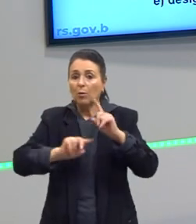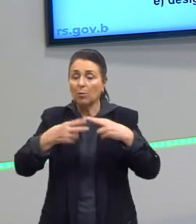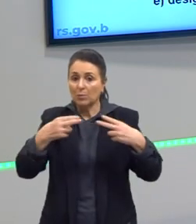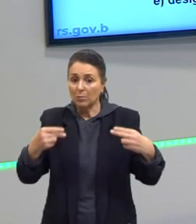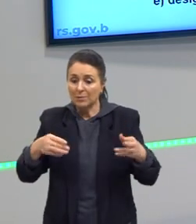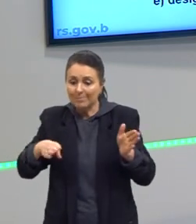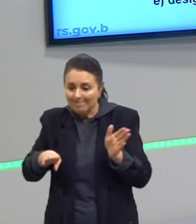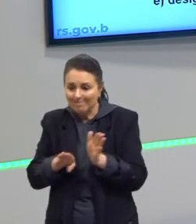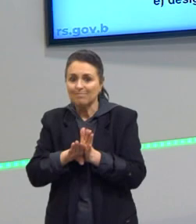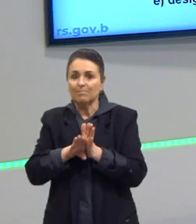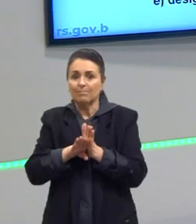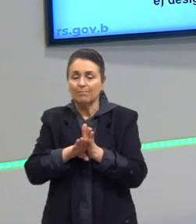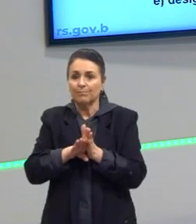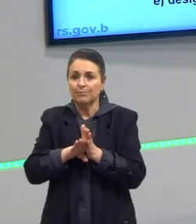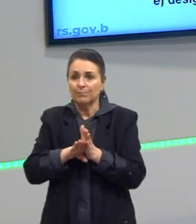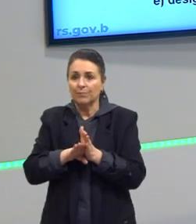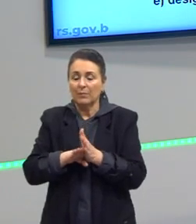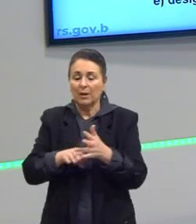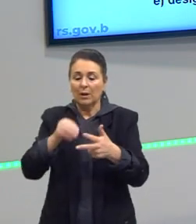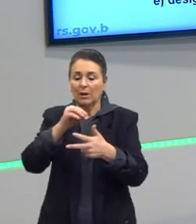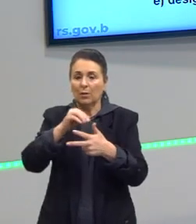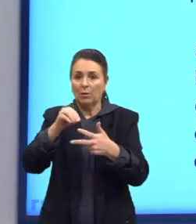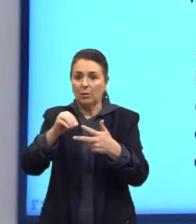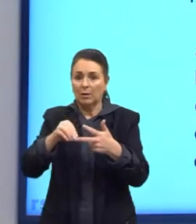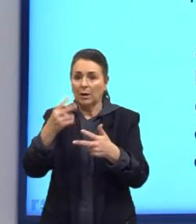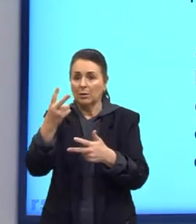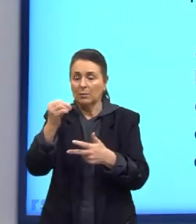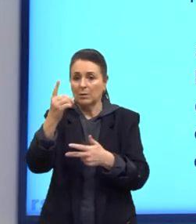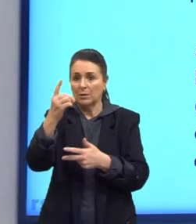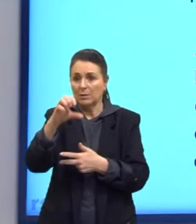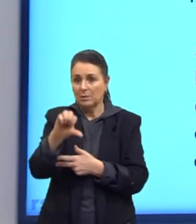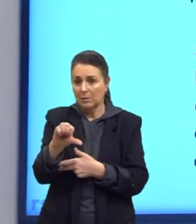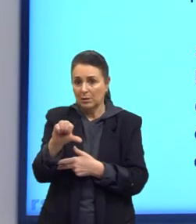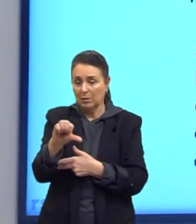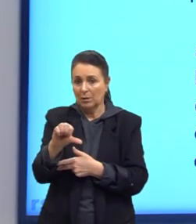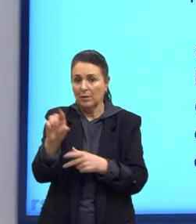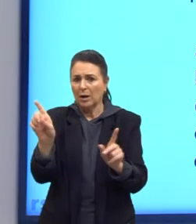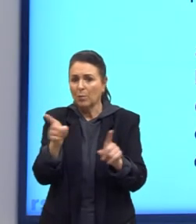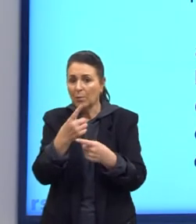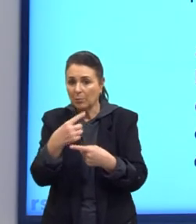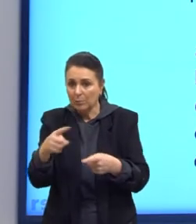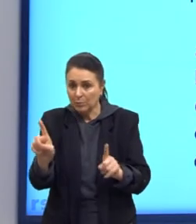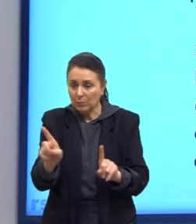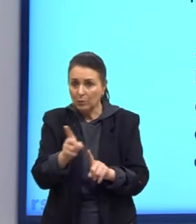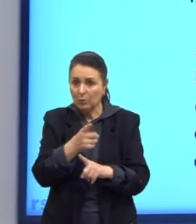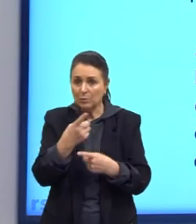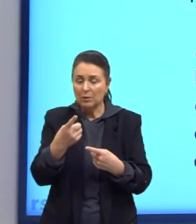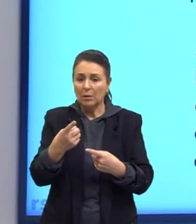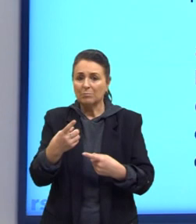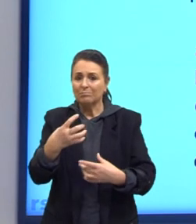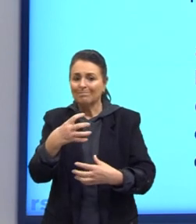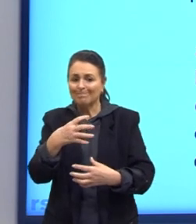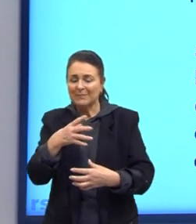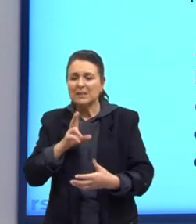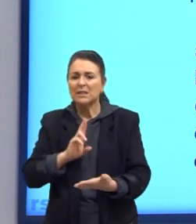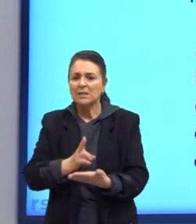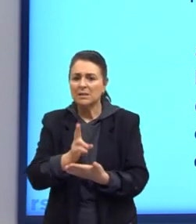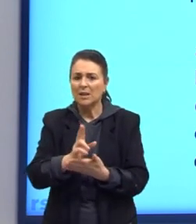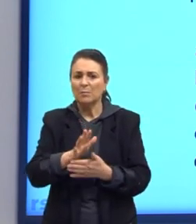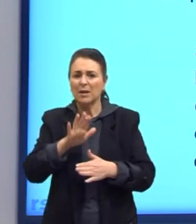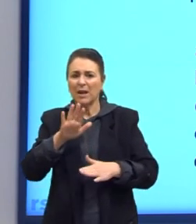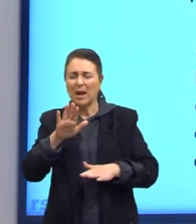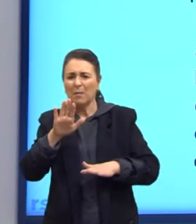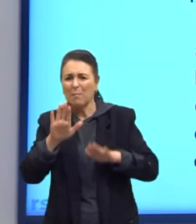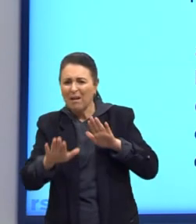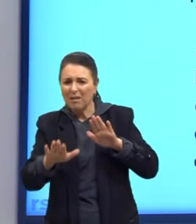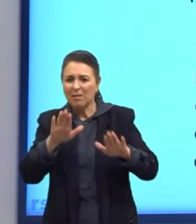que nos barram. Do Enem de 2019, essa é uma música da Nação Zumbi, e a situação sempre mais ou menos,